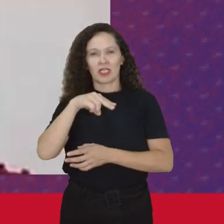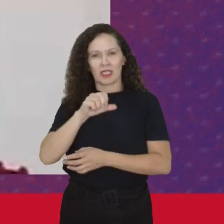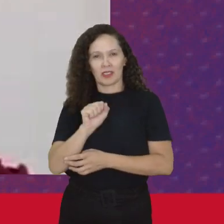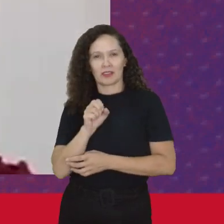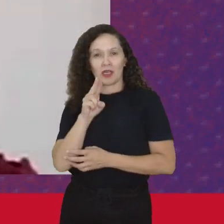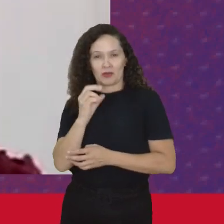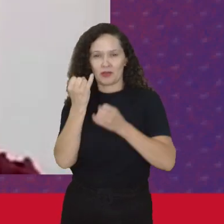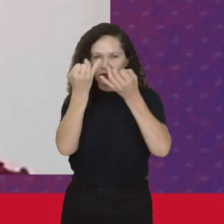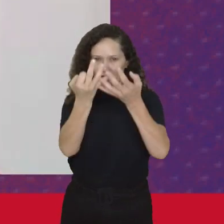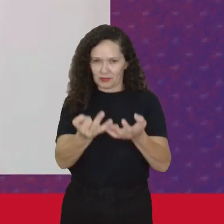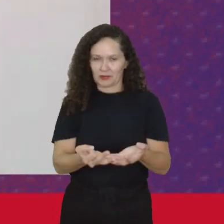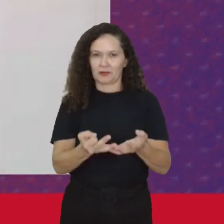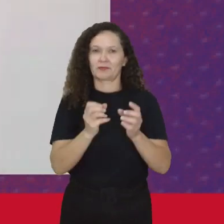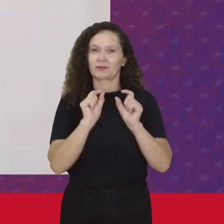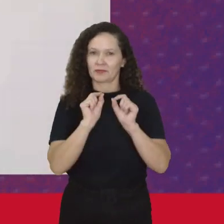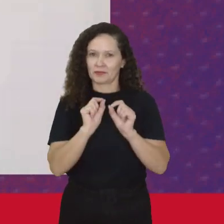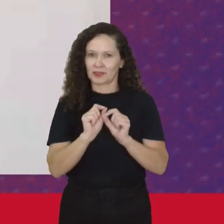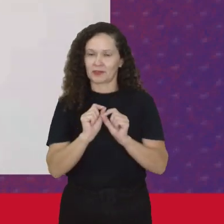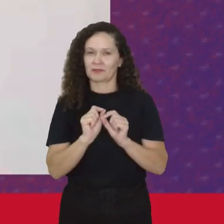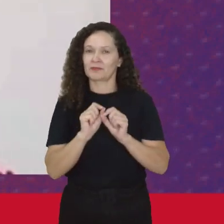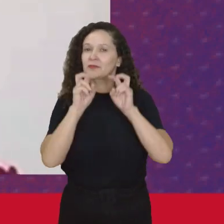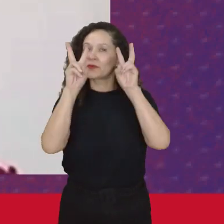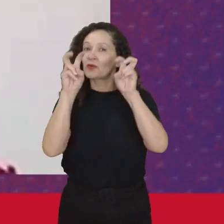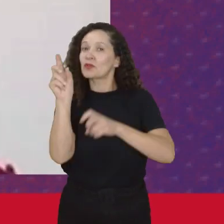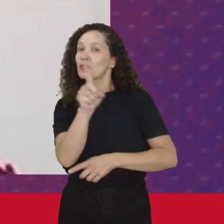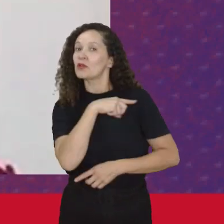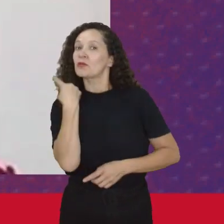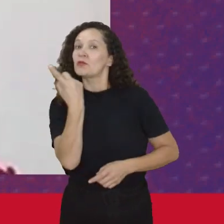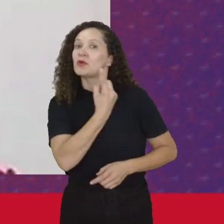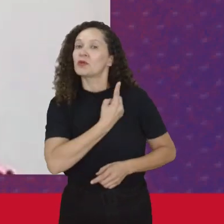Que é Sobre A nossa